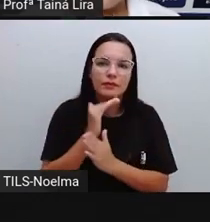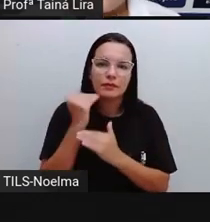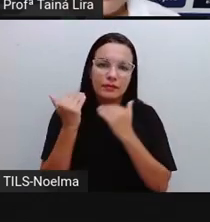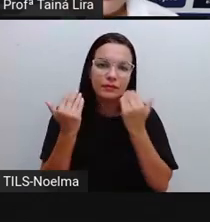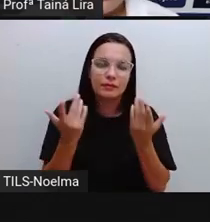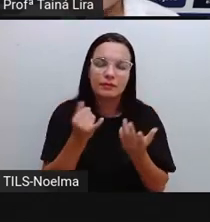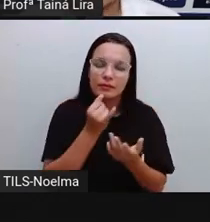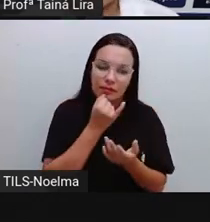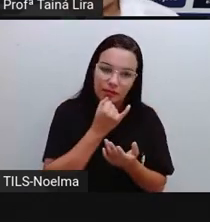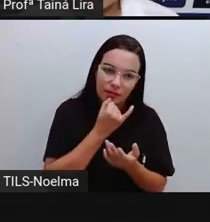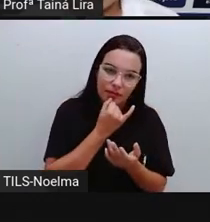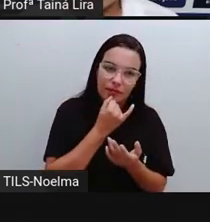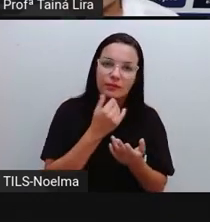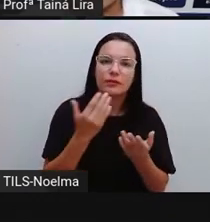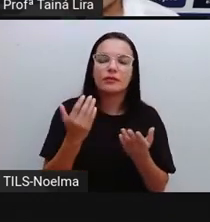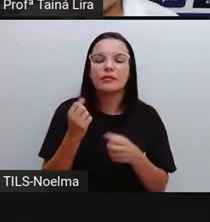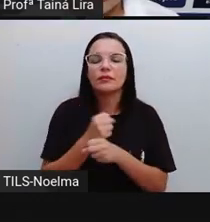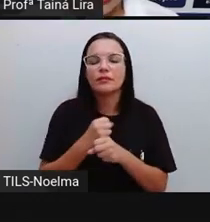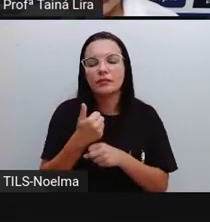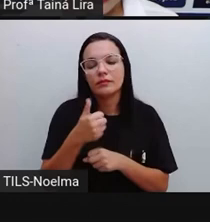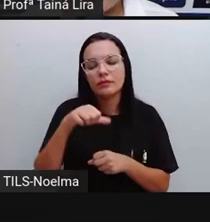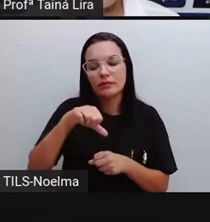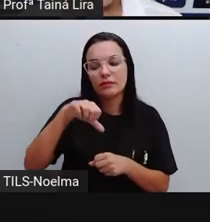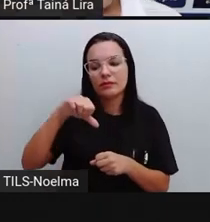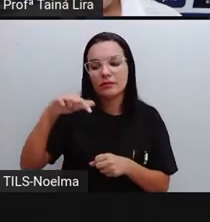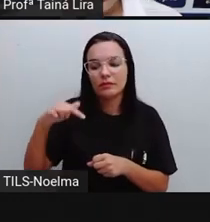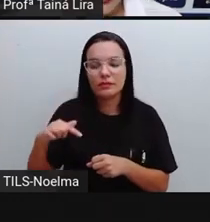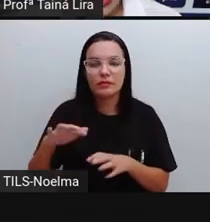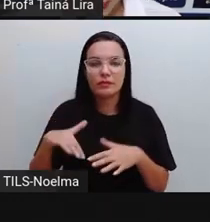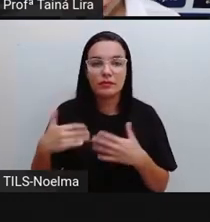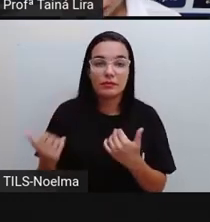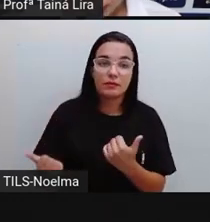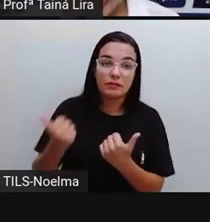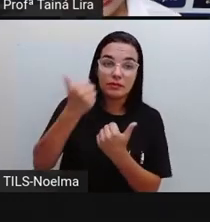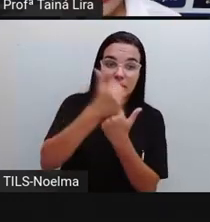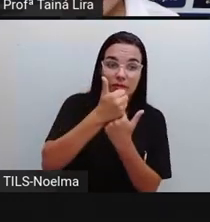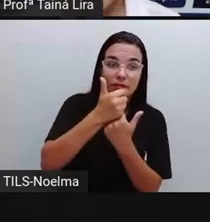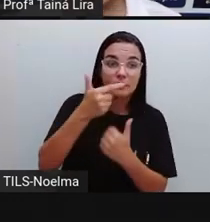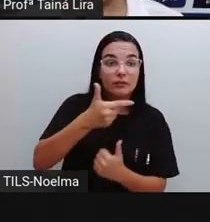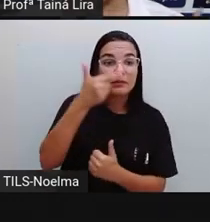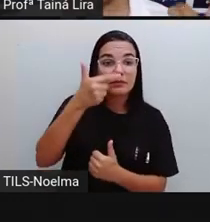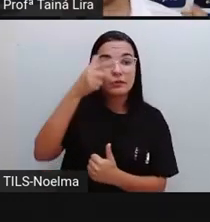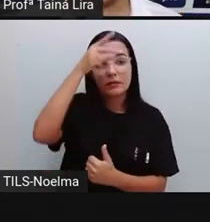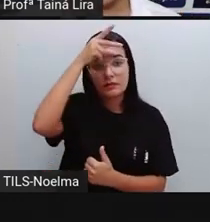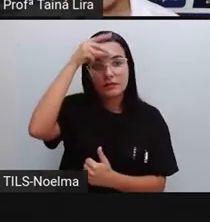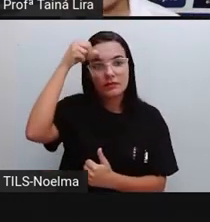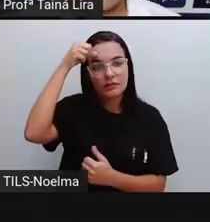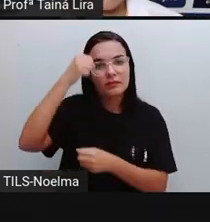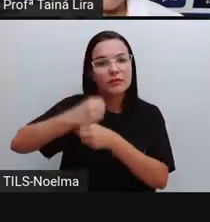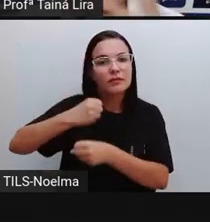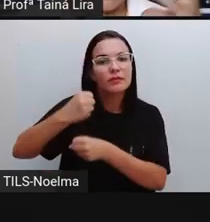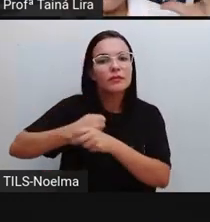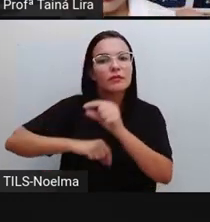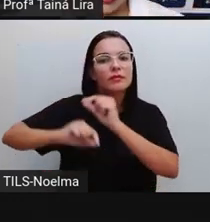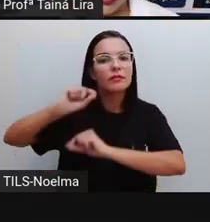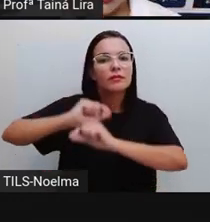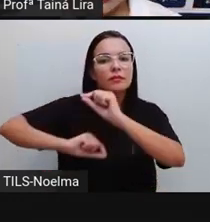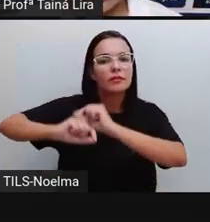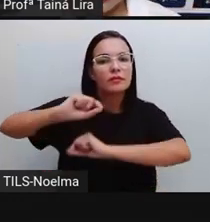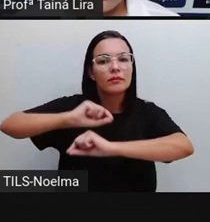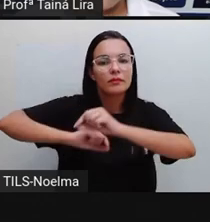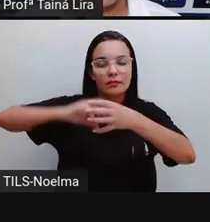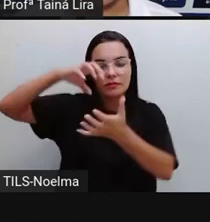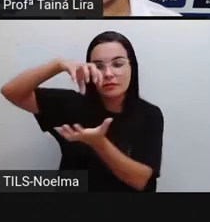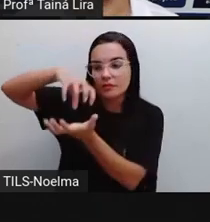faleceu no cargo em 1997 o seu vice assumiu, né? E ele construiu aí, em seus